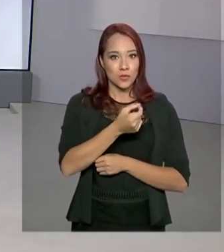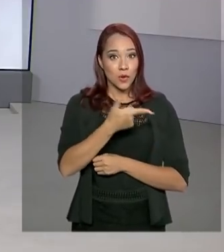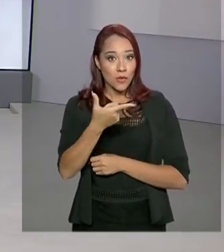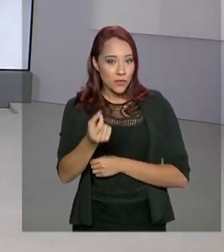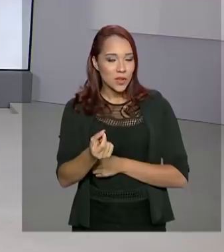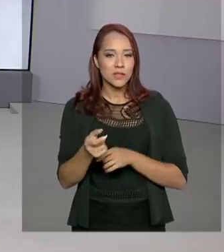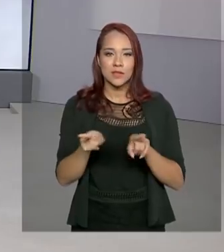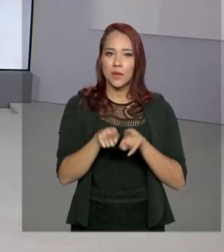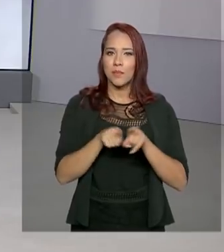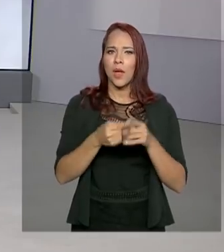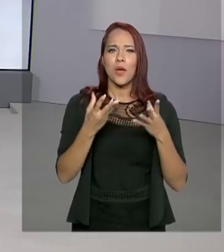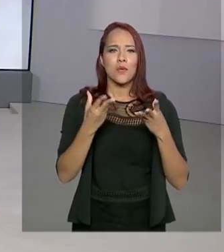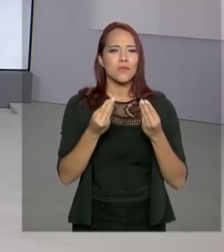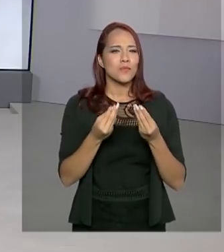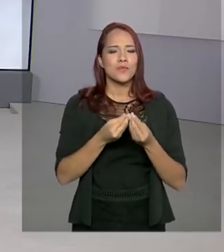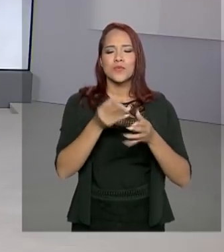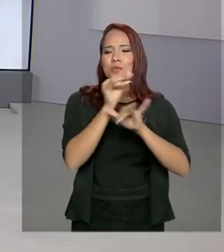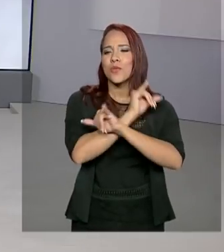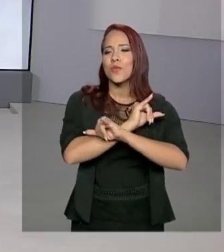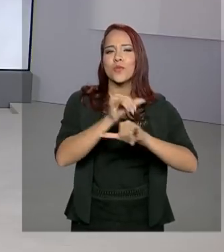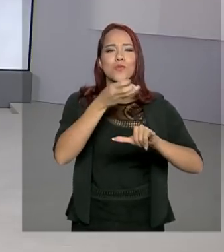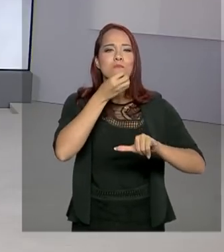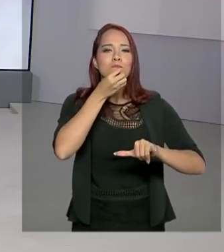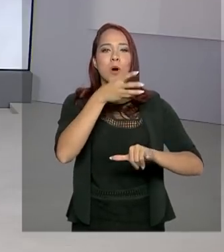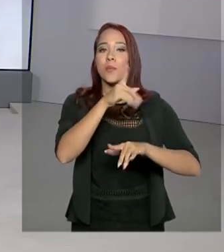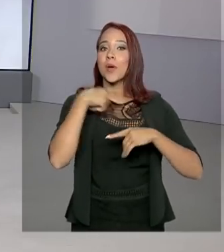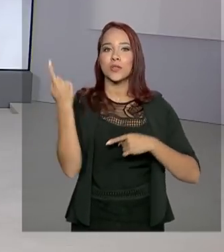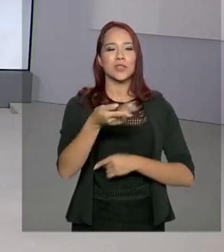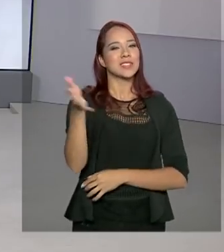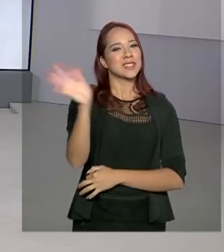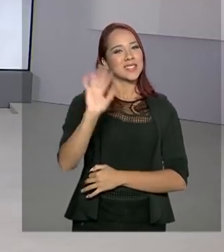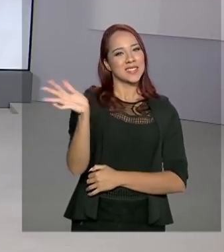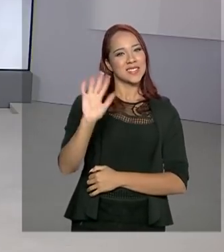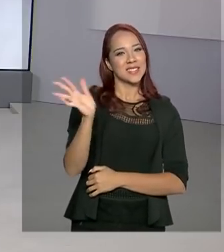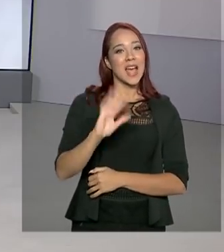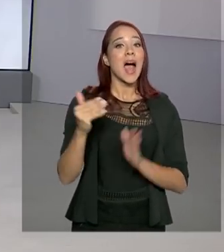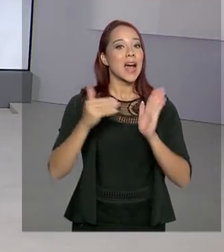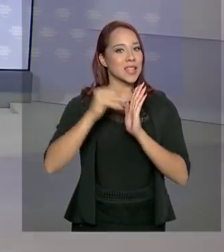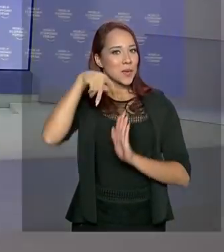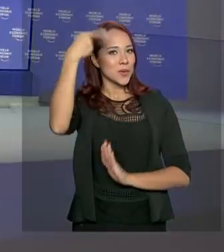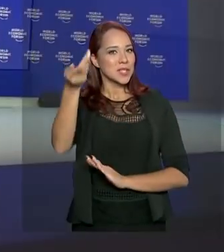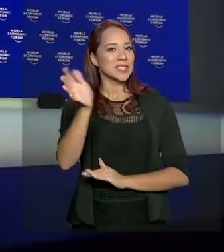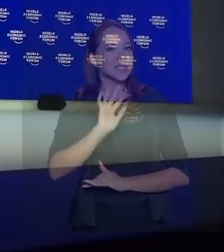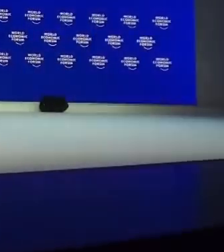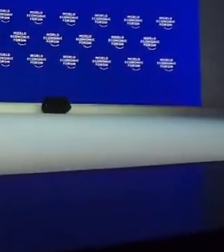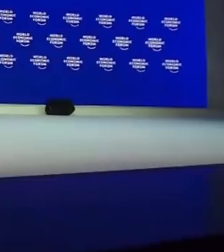traga muitas boas notícias para todos nós. Tchau, tchau. Tchau, até a próxima.